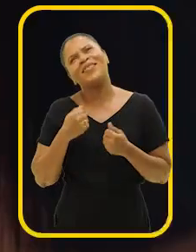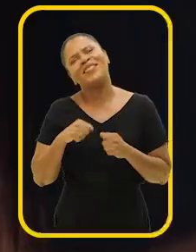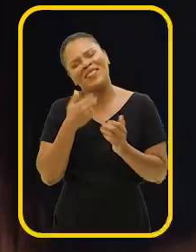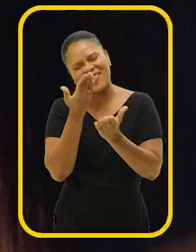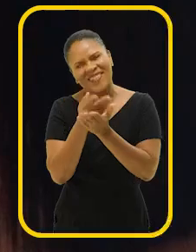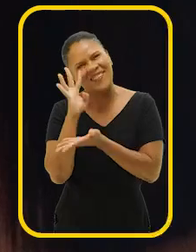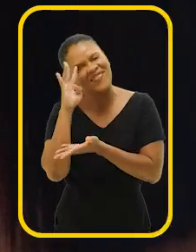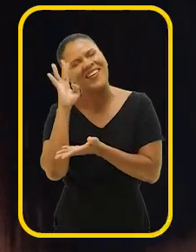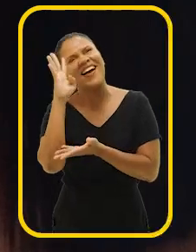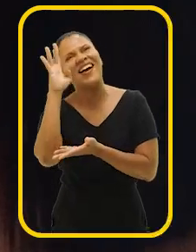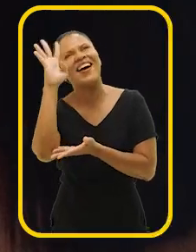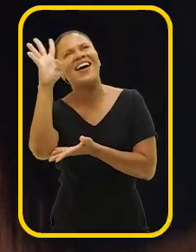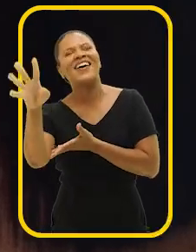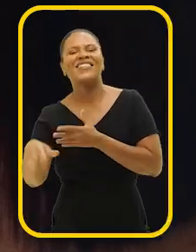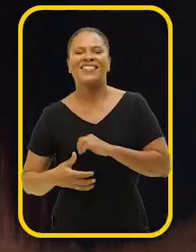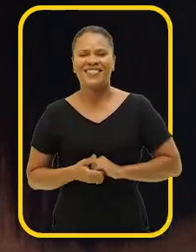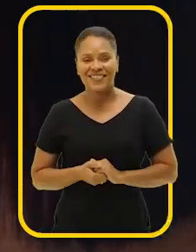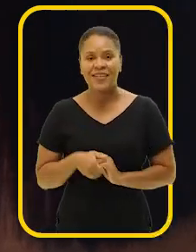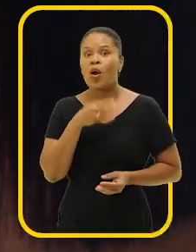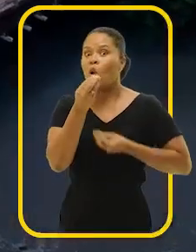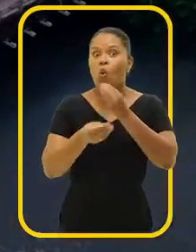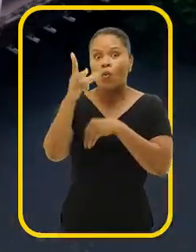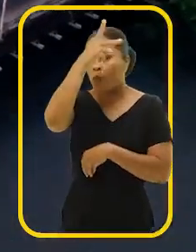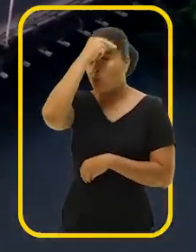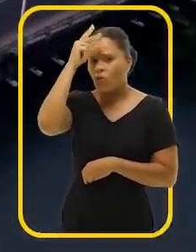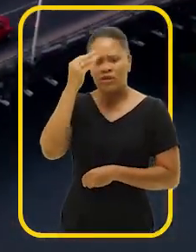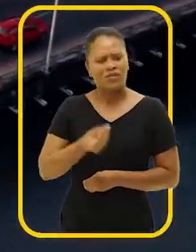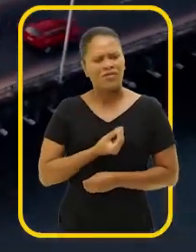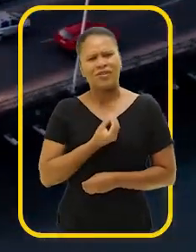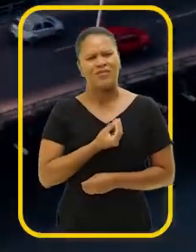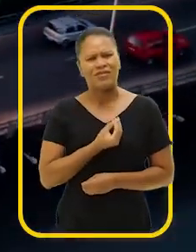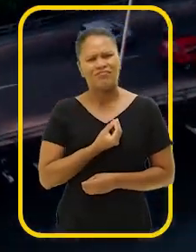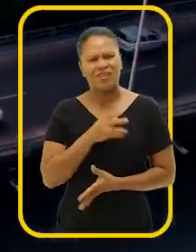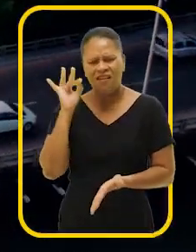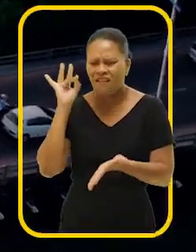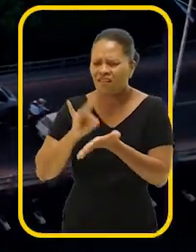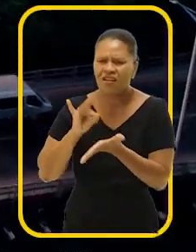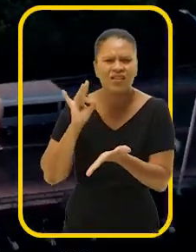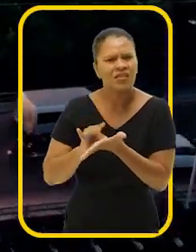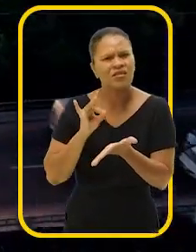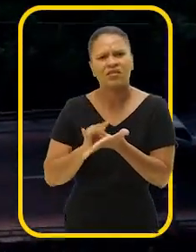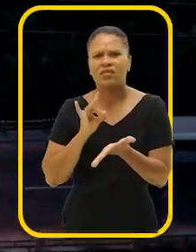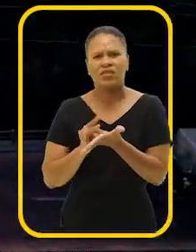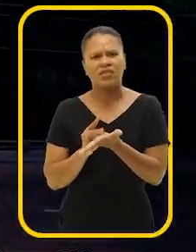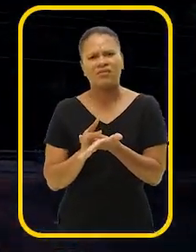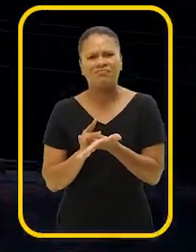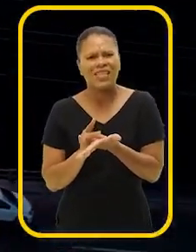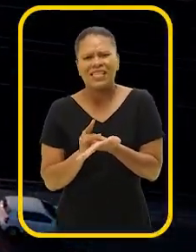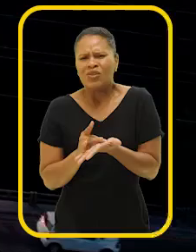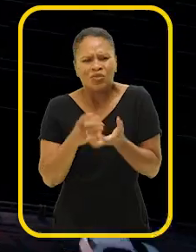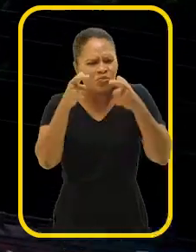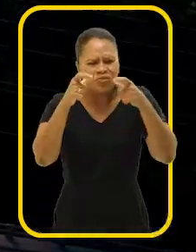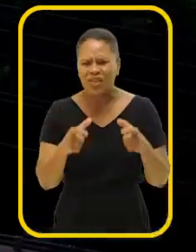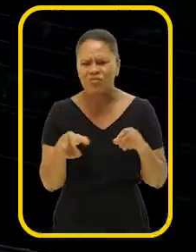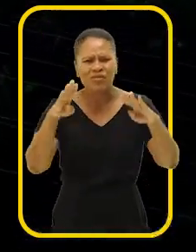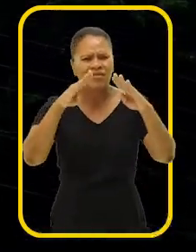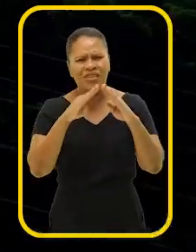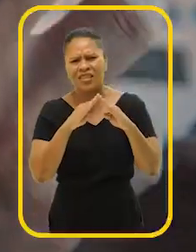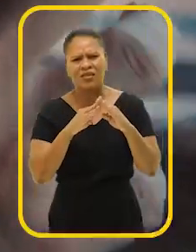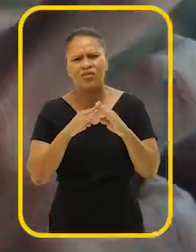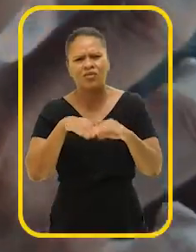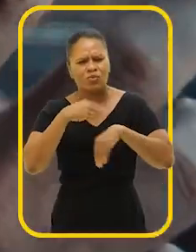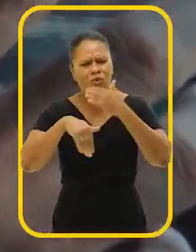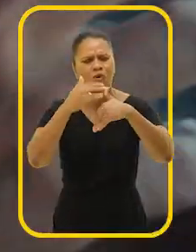meu sonho. Como é que o prefeito convive com a realidade de uma cidade onde não tem um centro de habitação municipal? Como é que